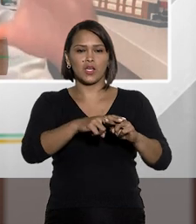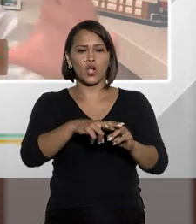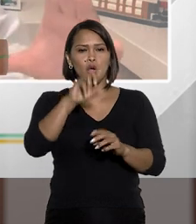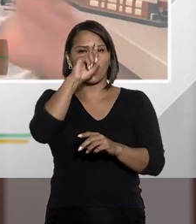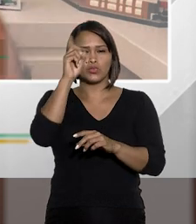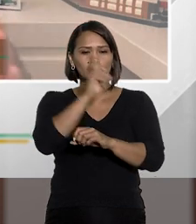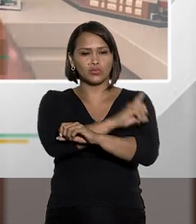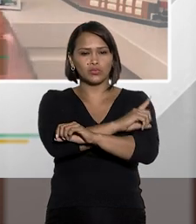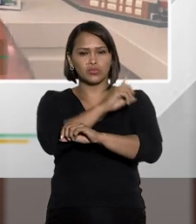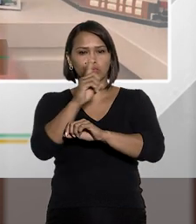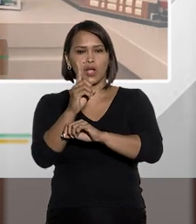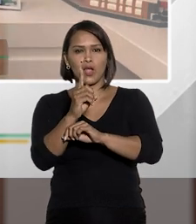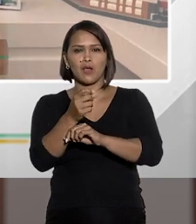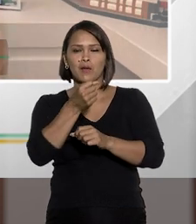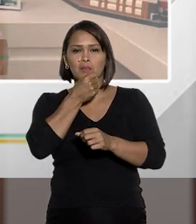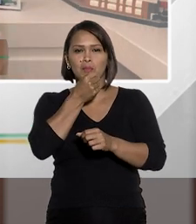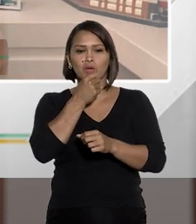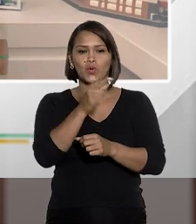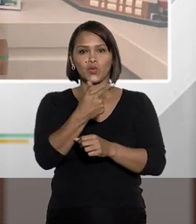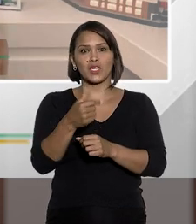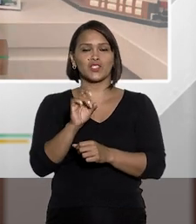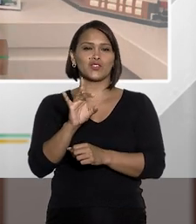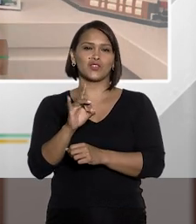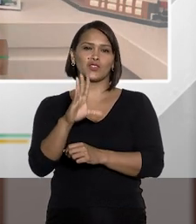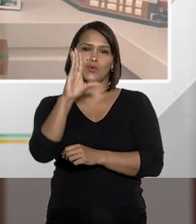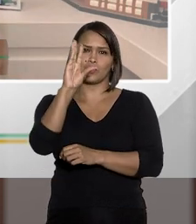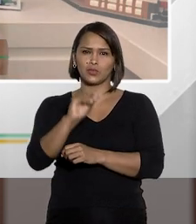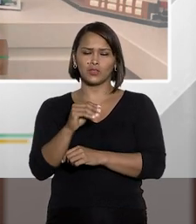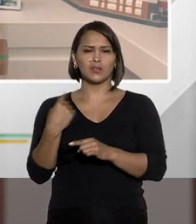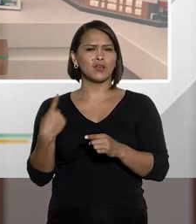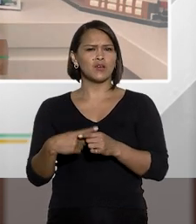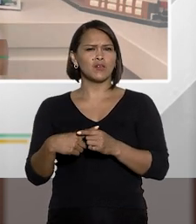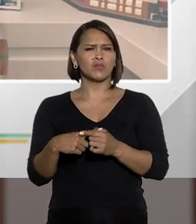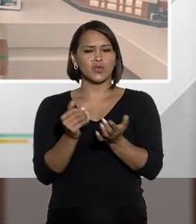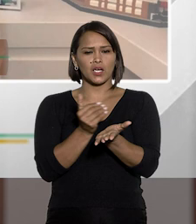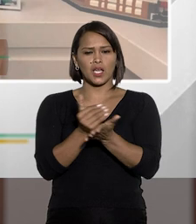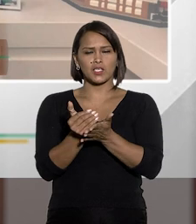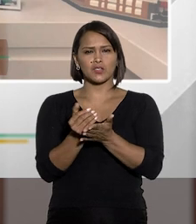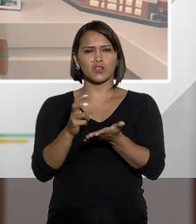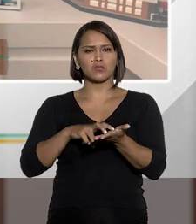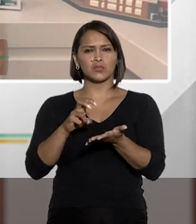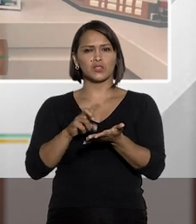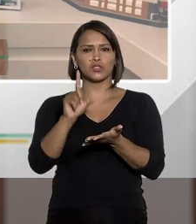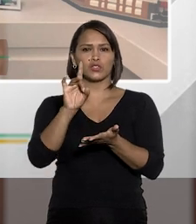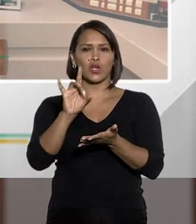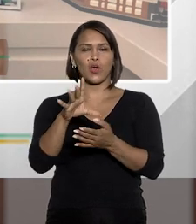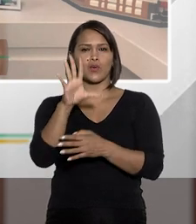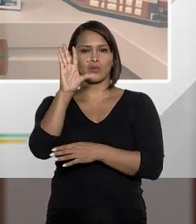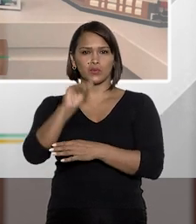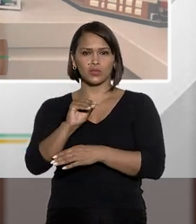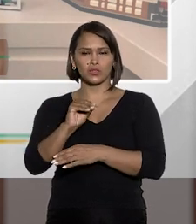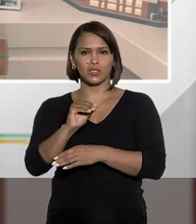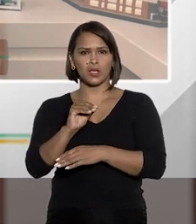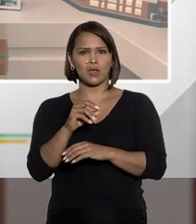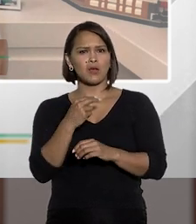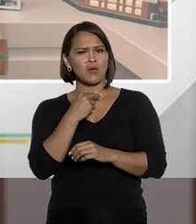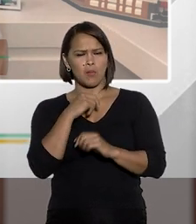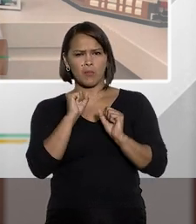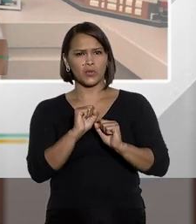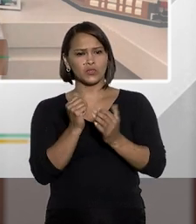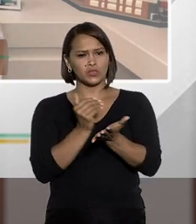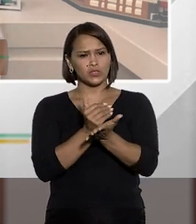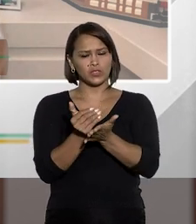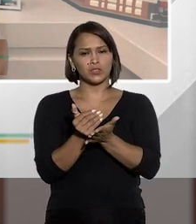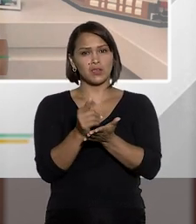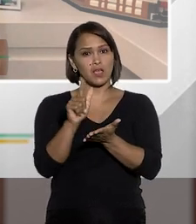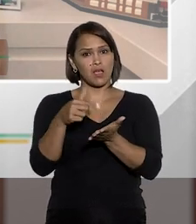pessoa presa o dia inteiro para interrogá-la apenas durante a noite. Por que você começou o interrogatório dela à noite? Não dava